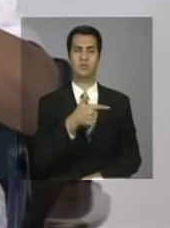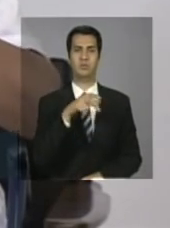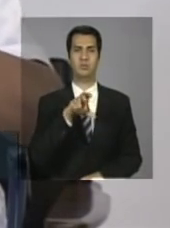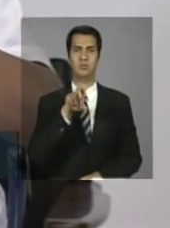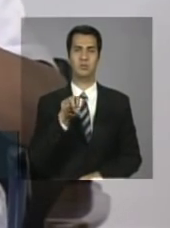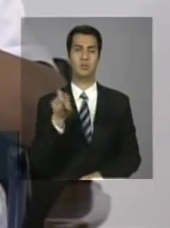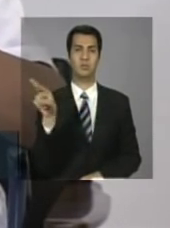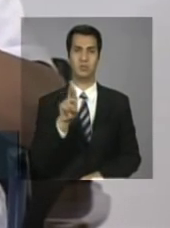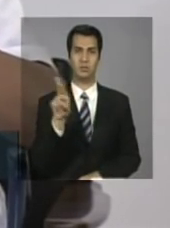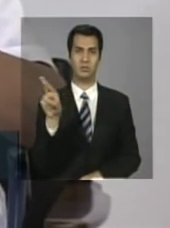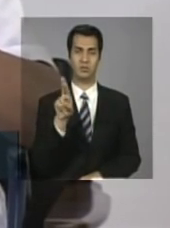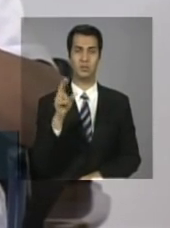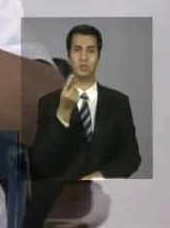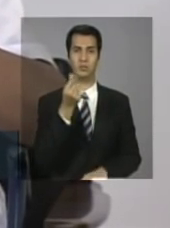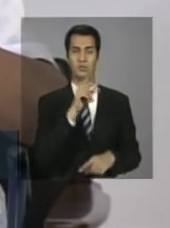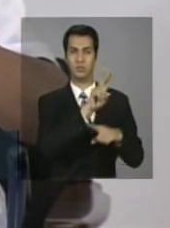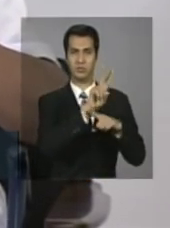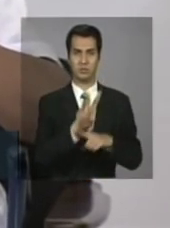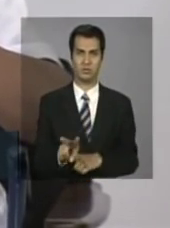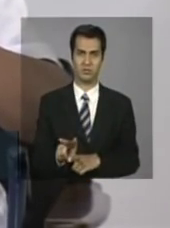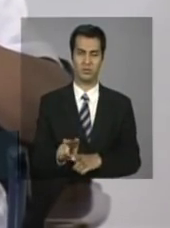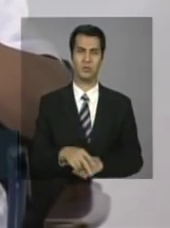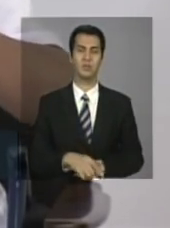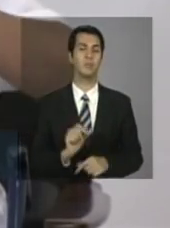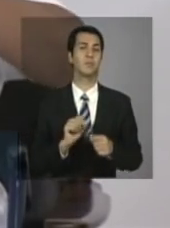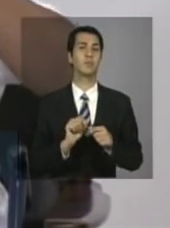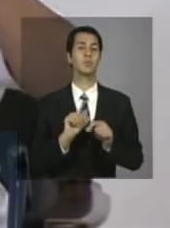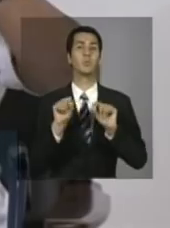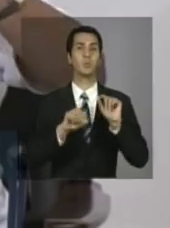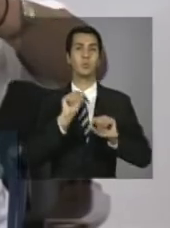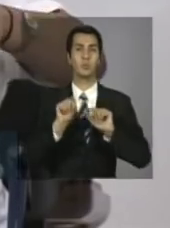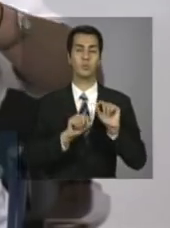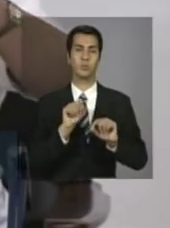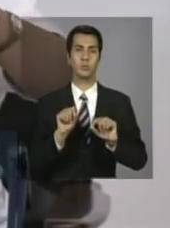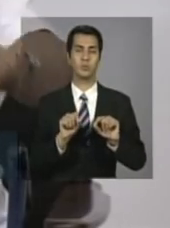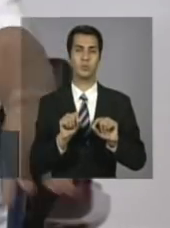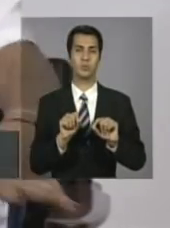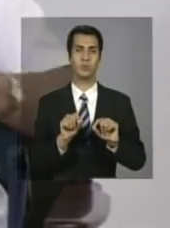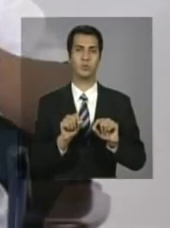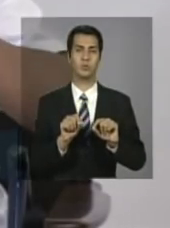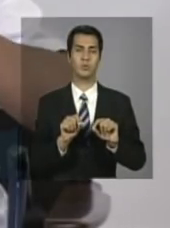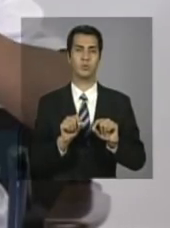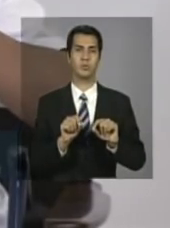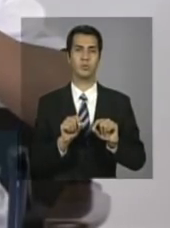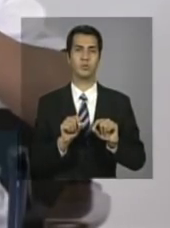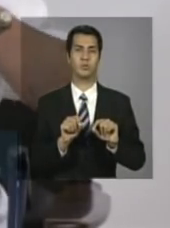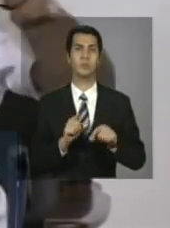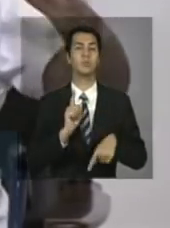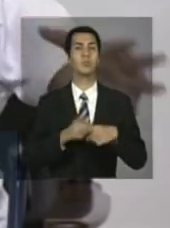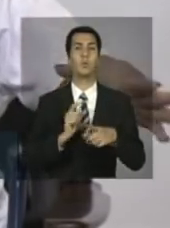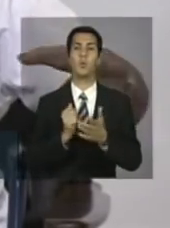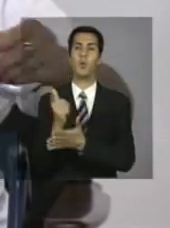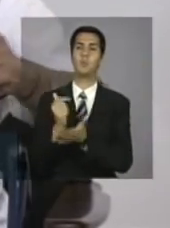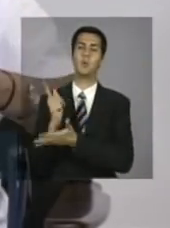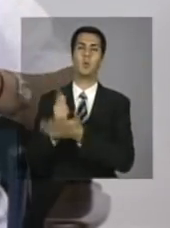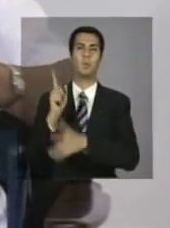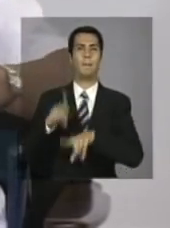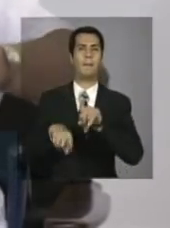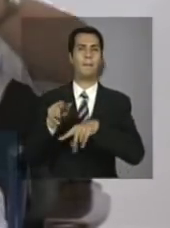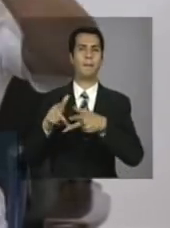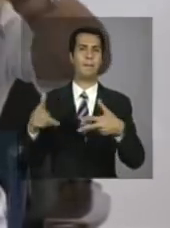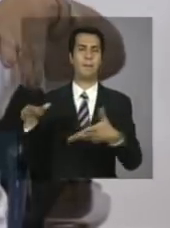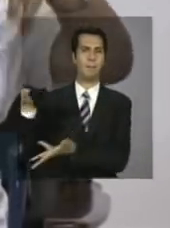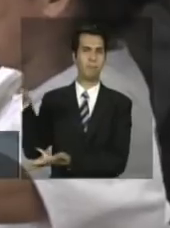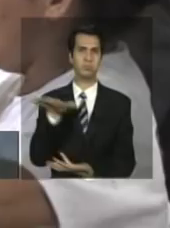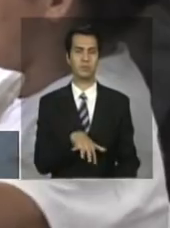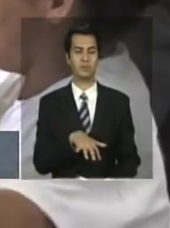250 reais. Para quê? Para a gente começar a botar um pequeno estoque, porque os meus passageiros